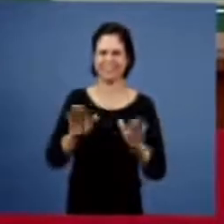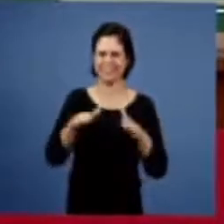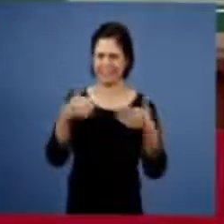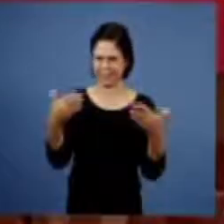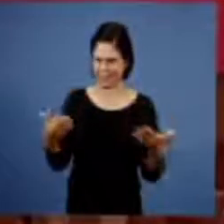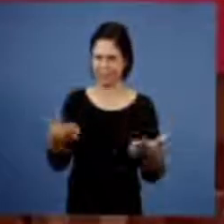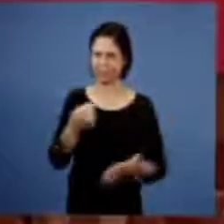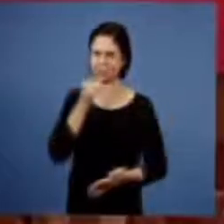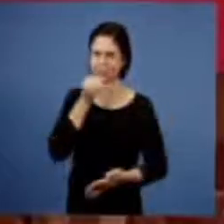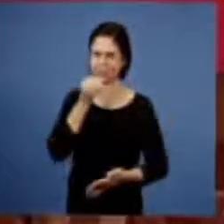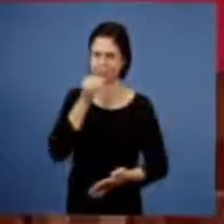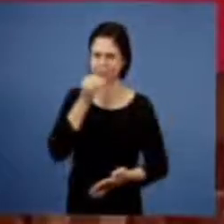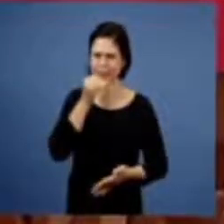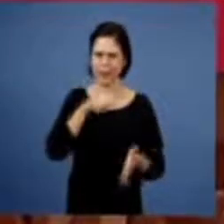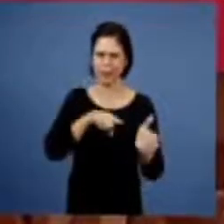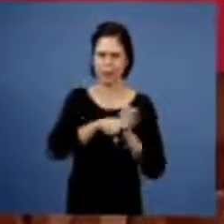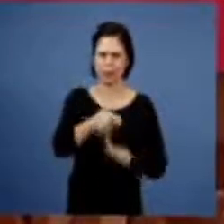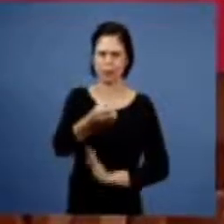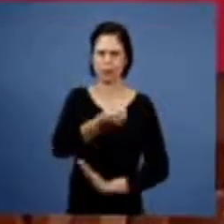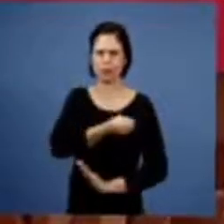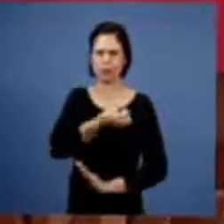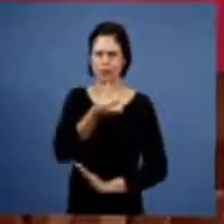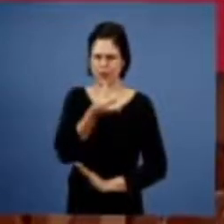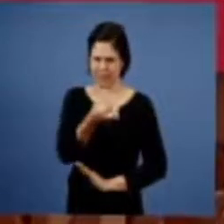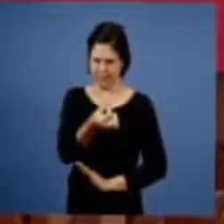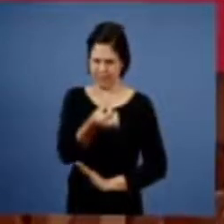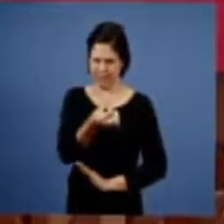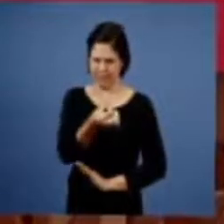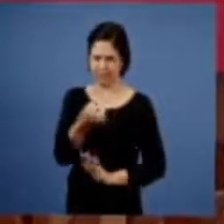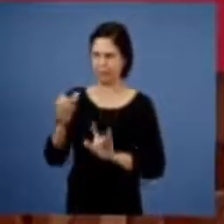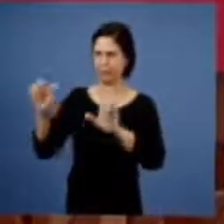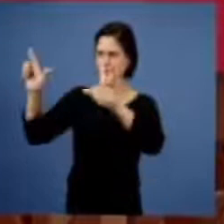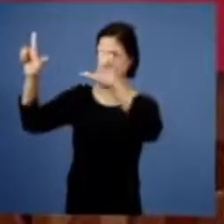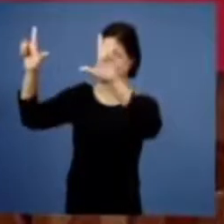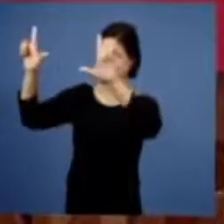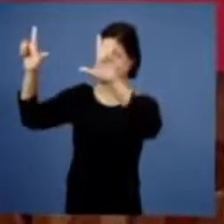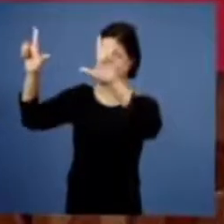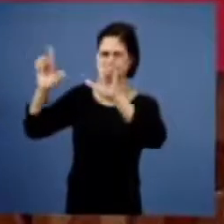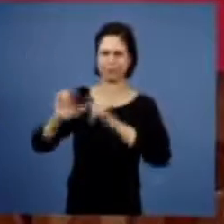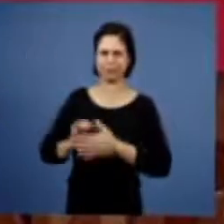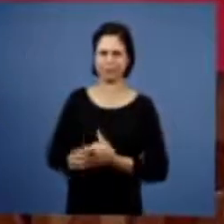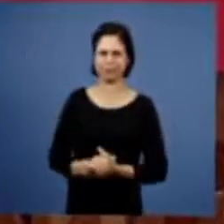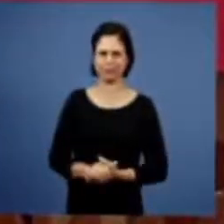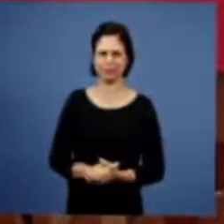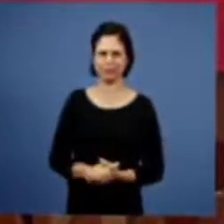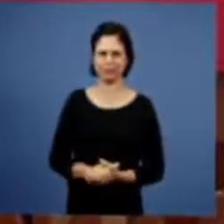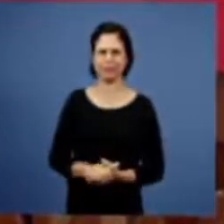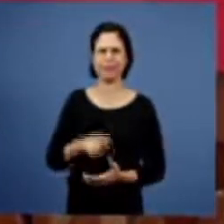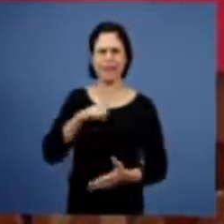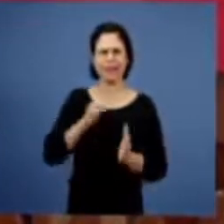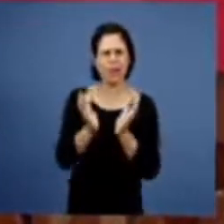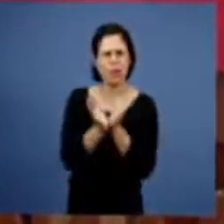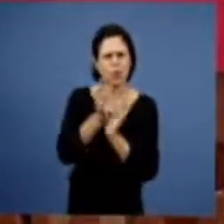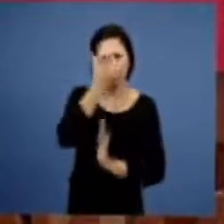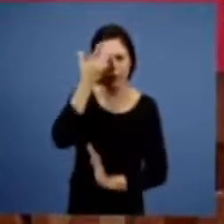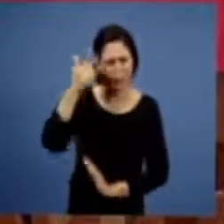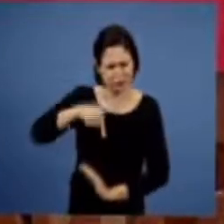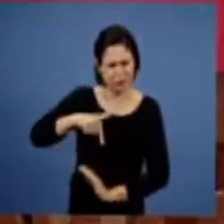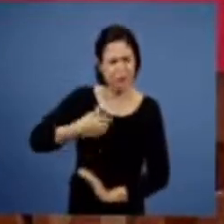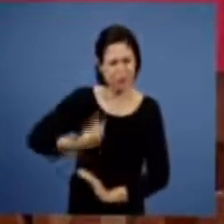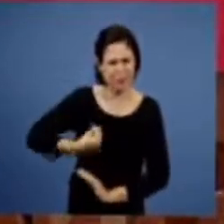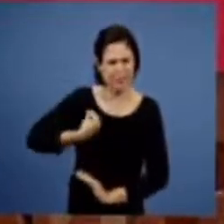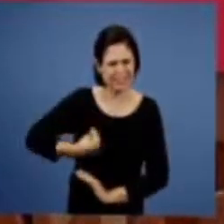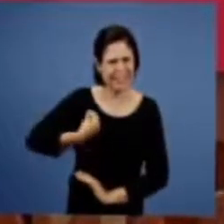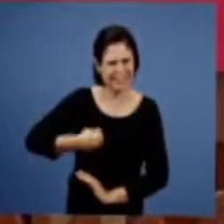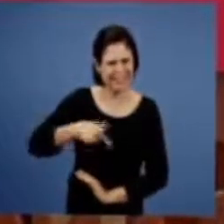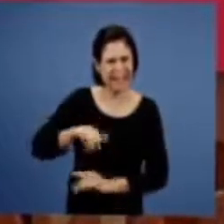temos, por exemplo, aqui a pergunta número 6, que os irmãos vão acompanhar nas igrejas, estamos aqui também, com um grupo de irmãos, que permaneceram após o